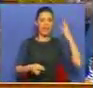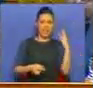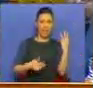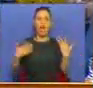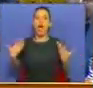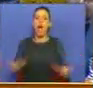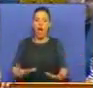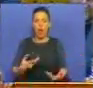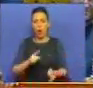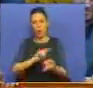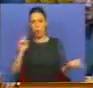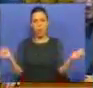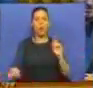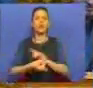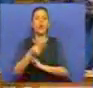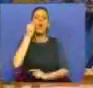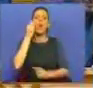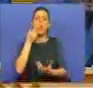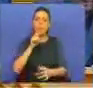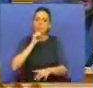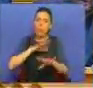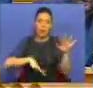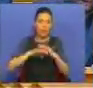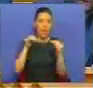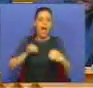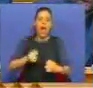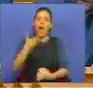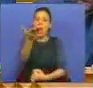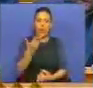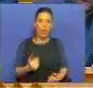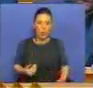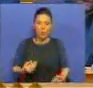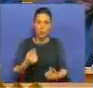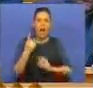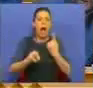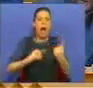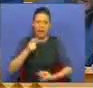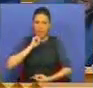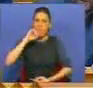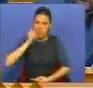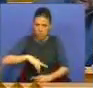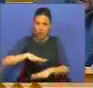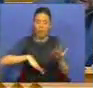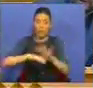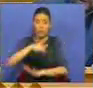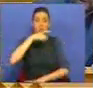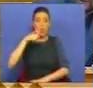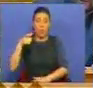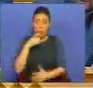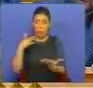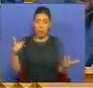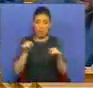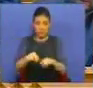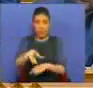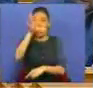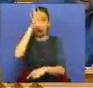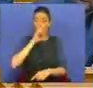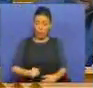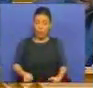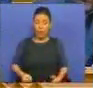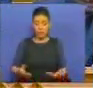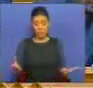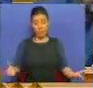e agora desmente como é que quer que se faça um acordo consigo? Como é que alguém pode fazer um compromisso com este Governo?